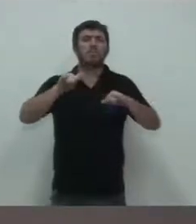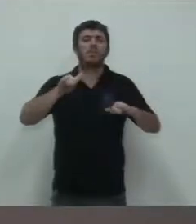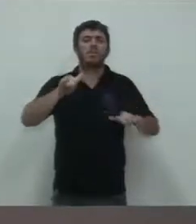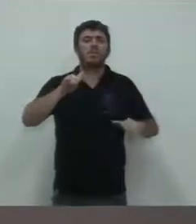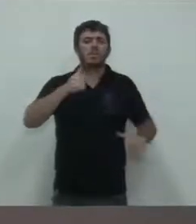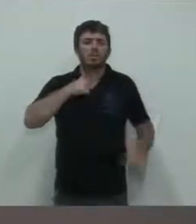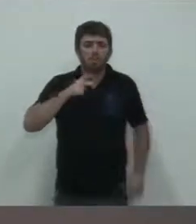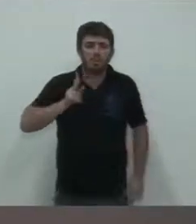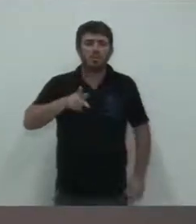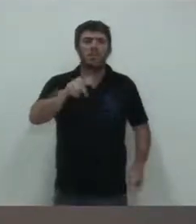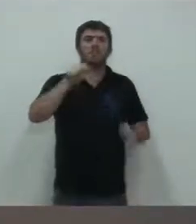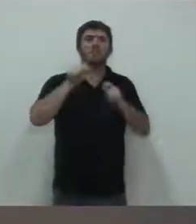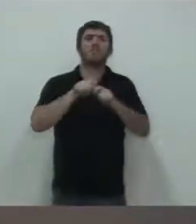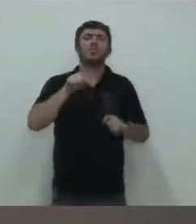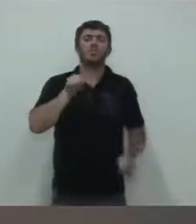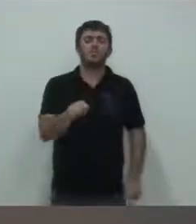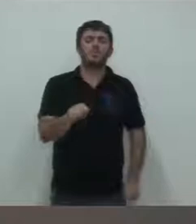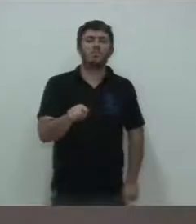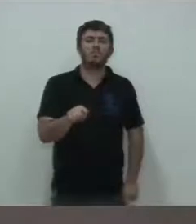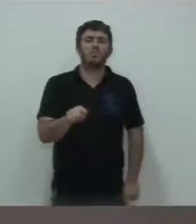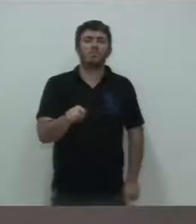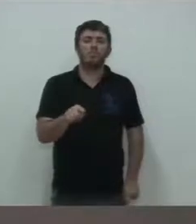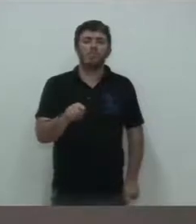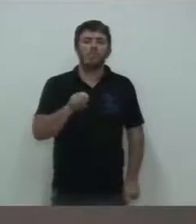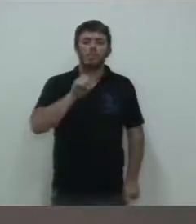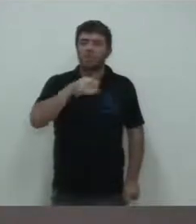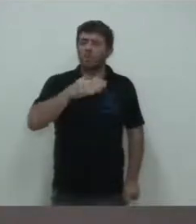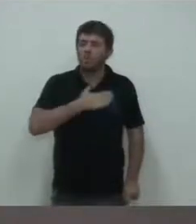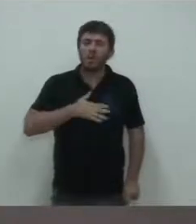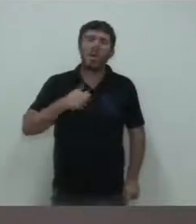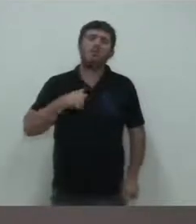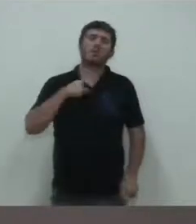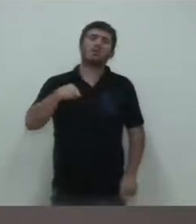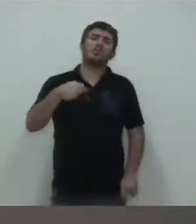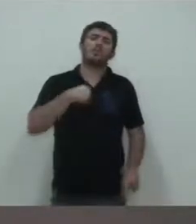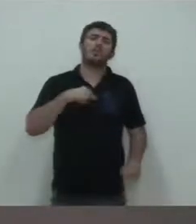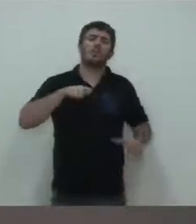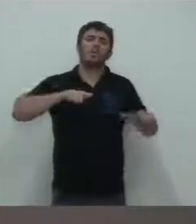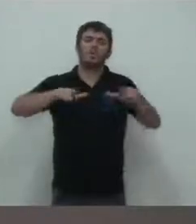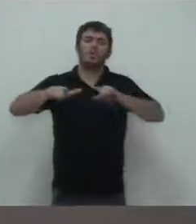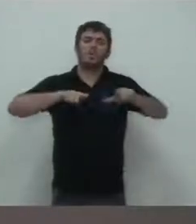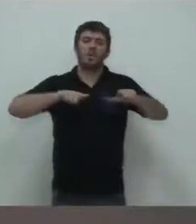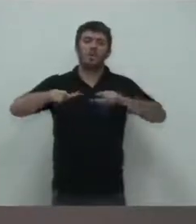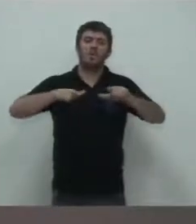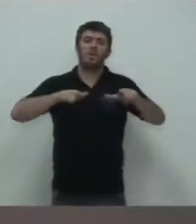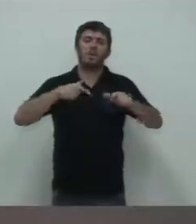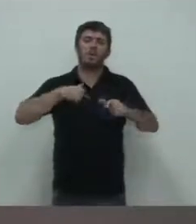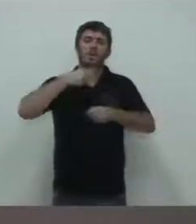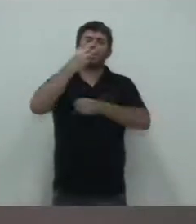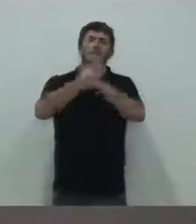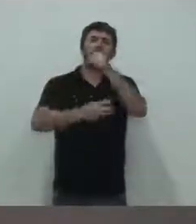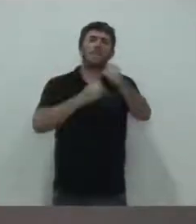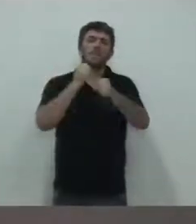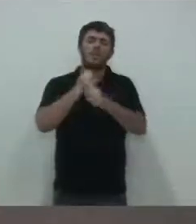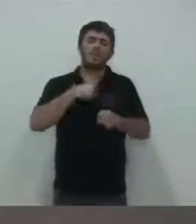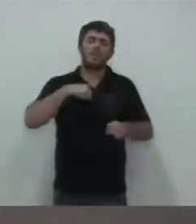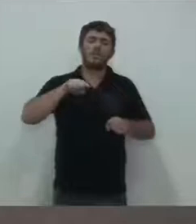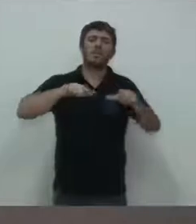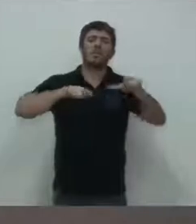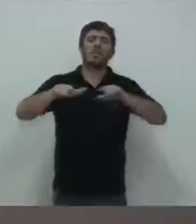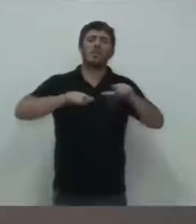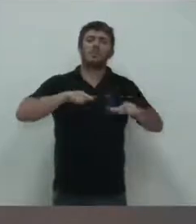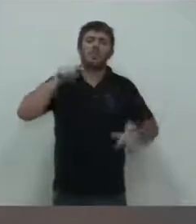Como eu sempre eu faço. Goste ou não, esse é meu trabalho. É isso que eu estou fazendo. Faz três anos que eu estou nesta casa.